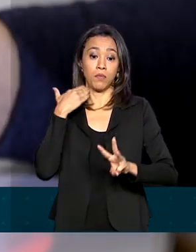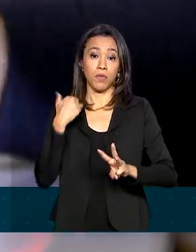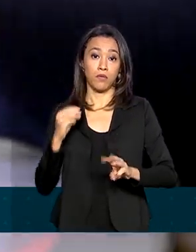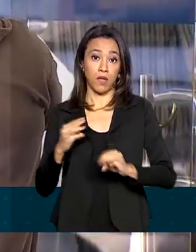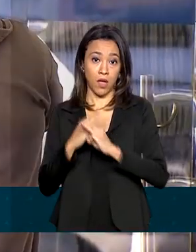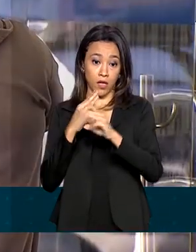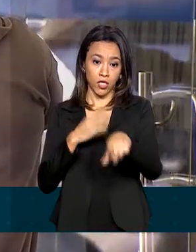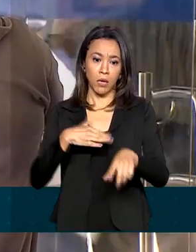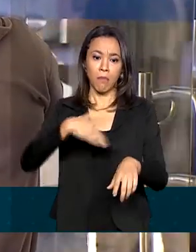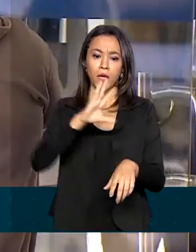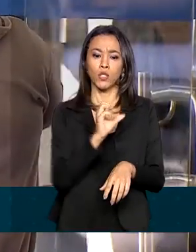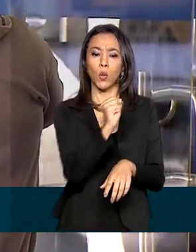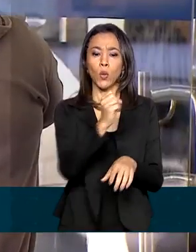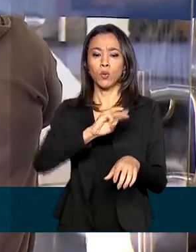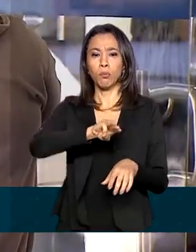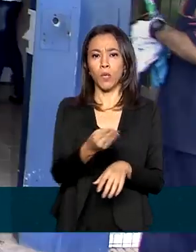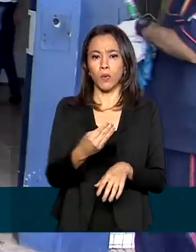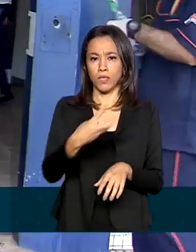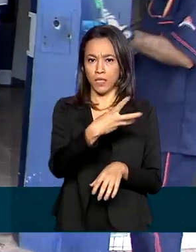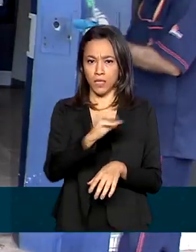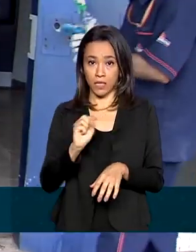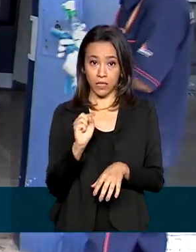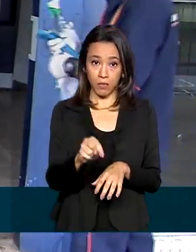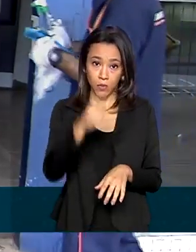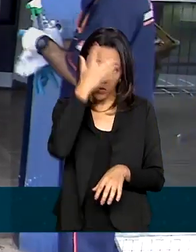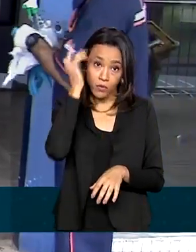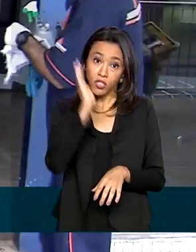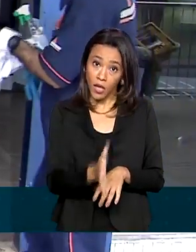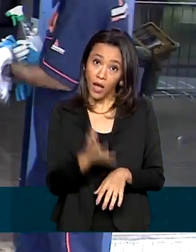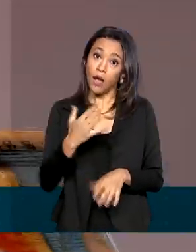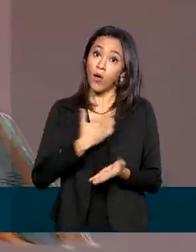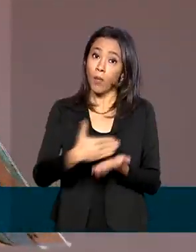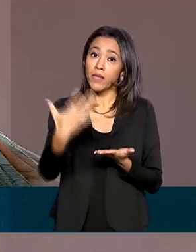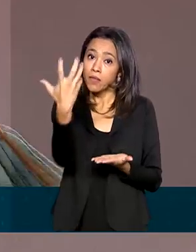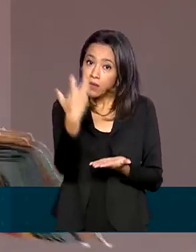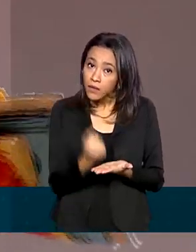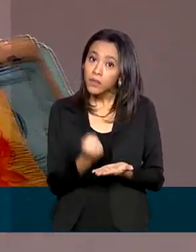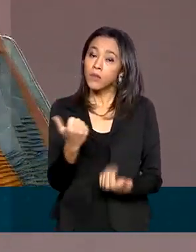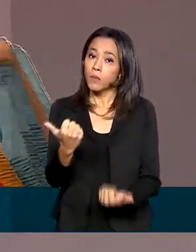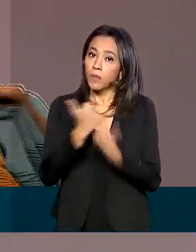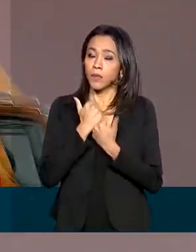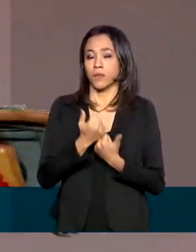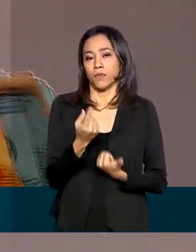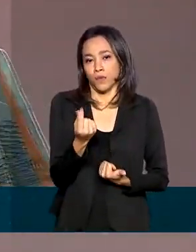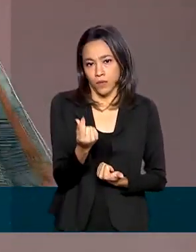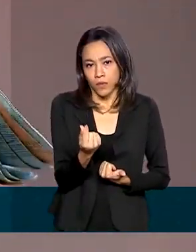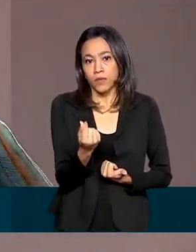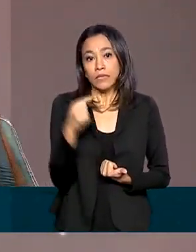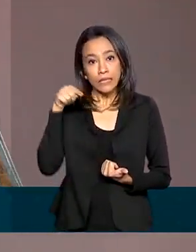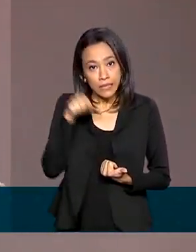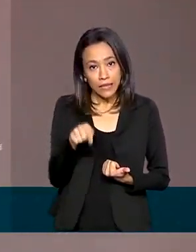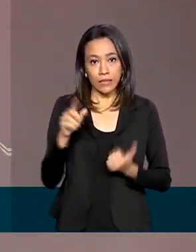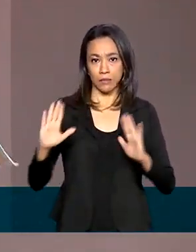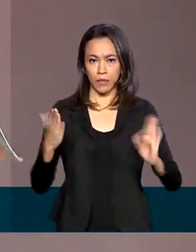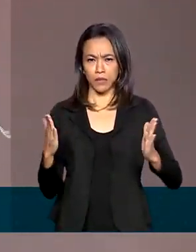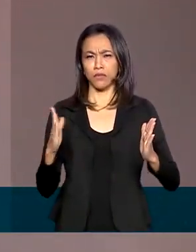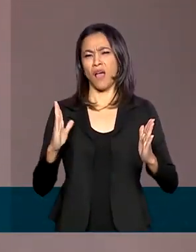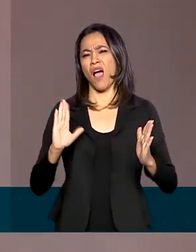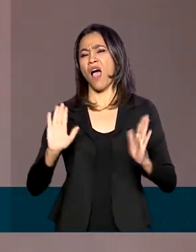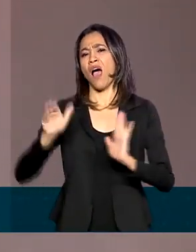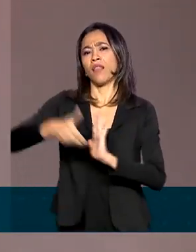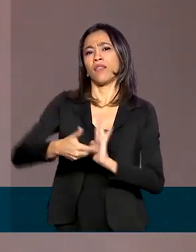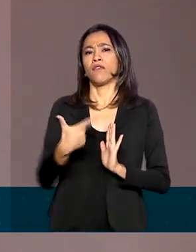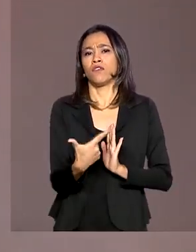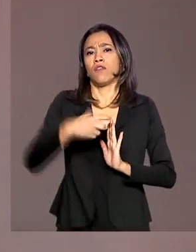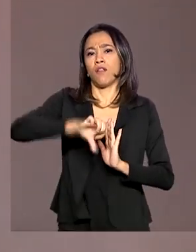e 300 mil pessoas também começam a receber a primeira parcela do benefício. Nesta etapa, que vai até 29